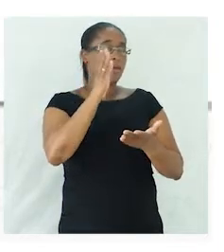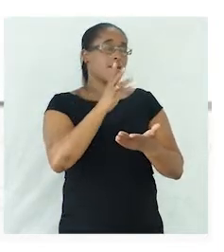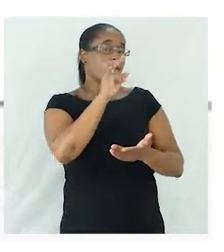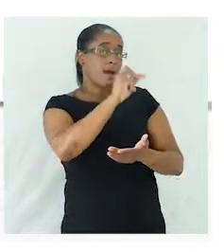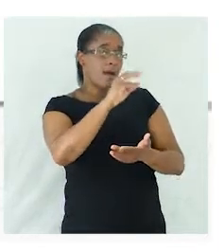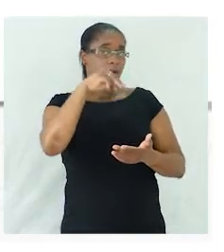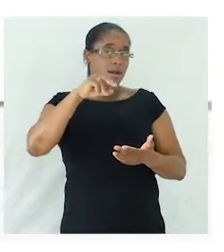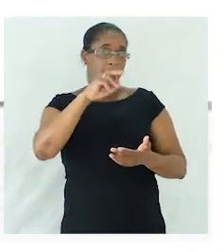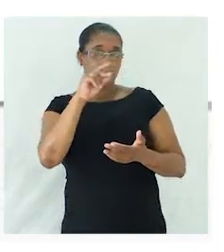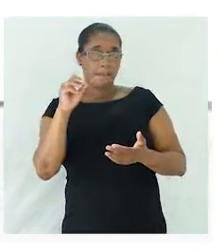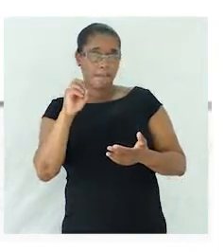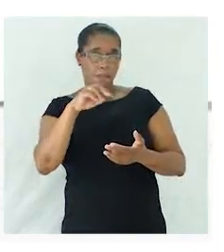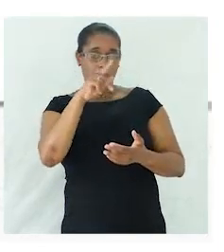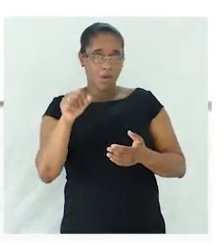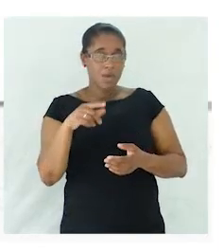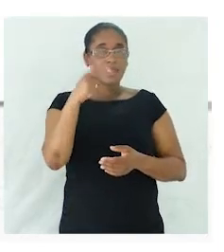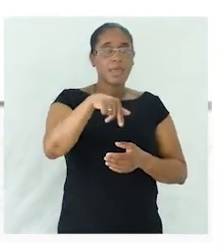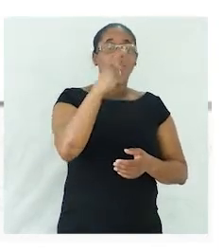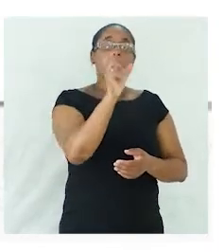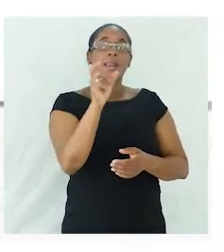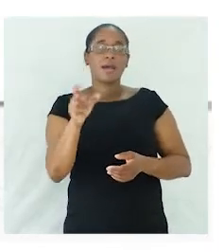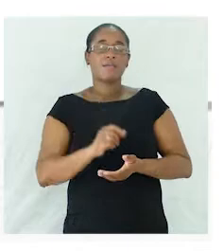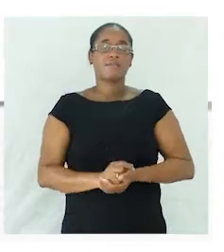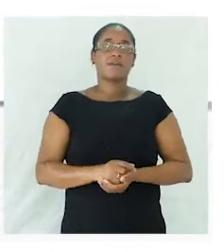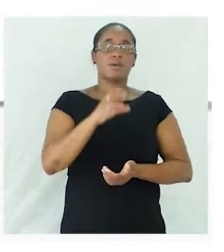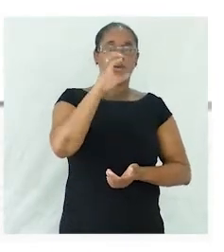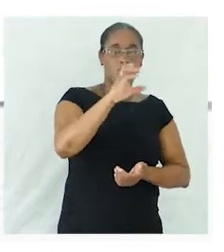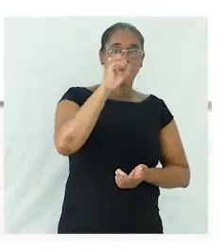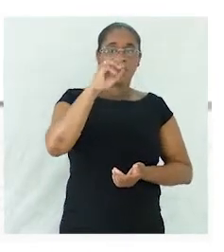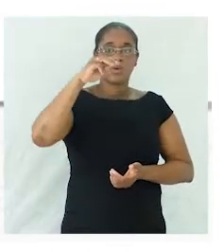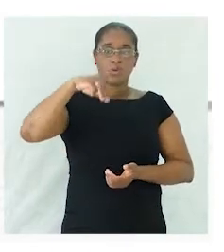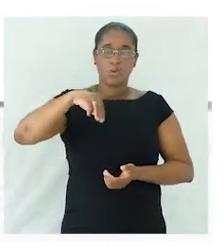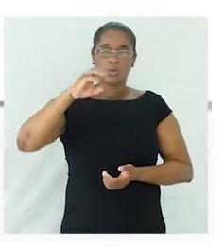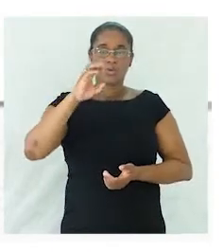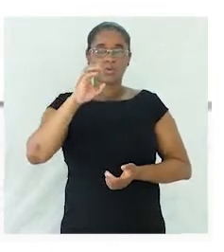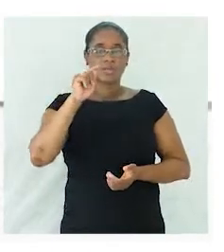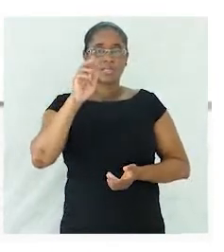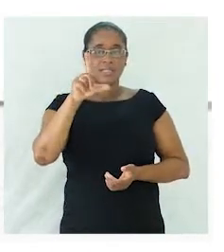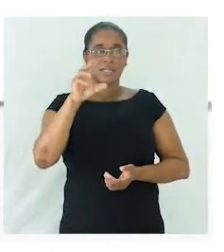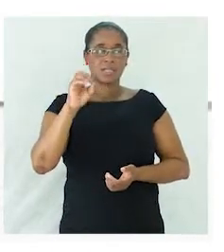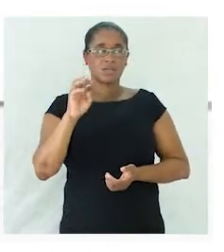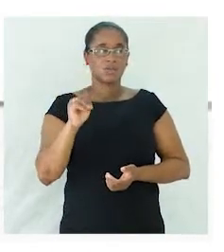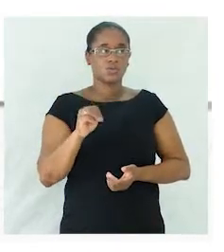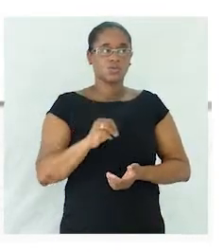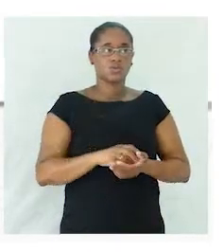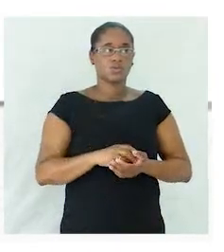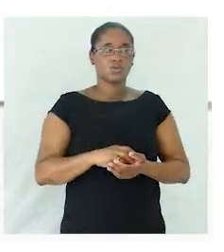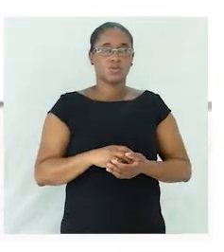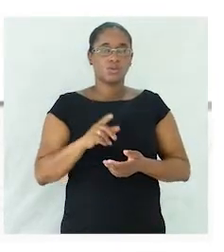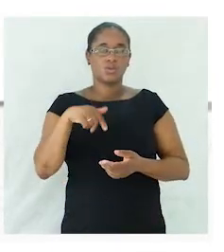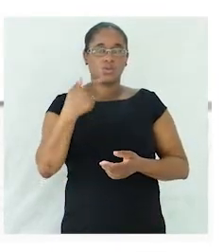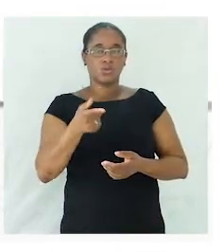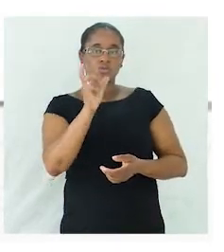conselhos, os conselhos, o conselho, não a conselho, os conselhos. Temos mais palavrinhas?